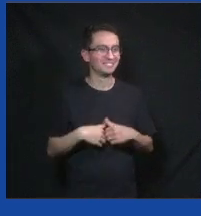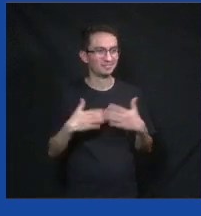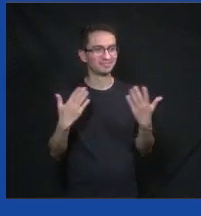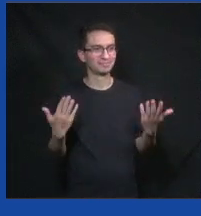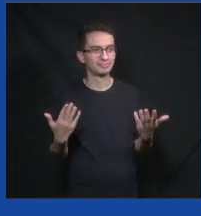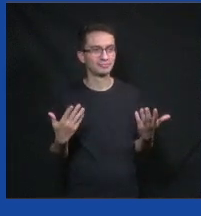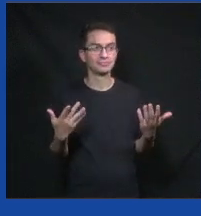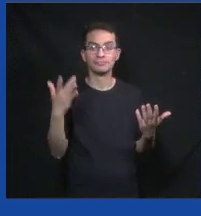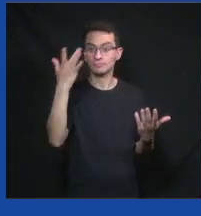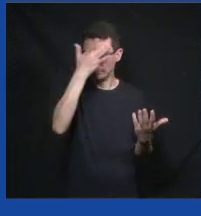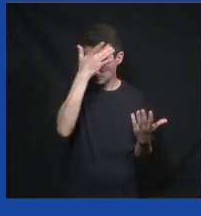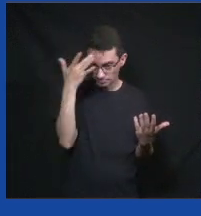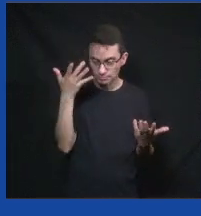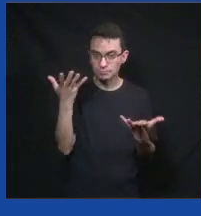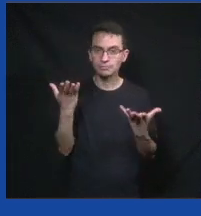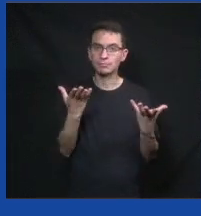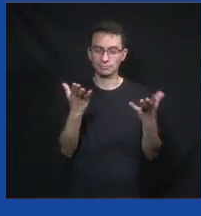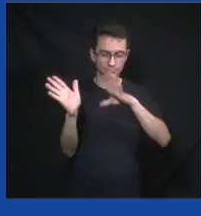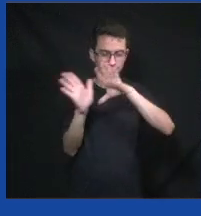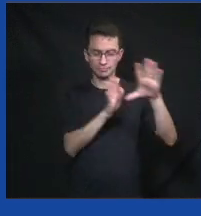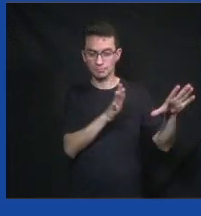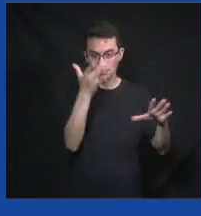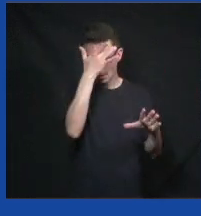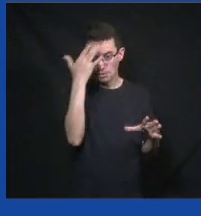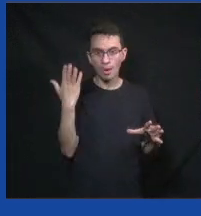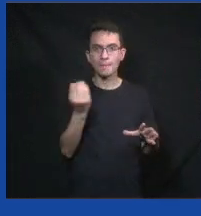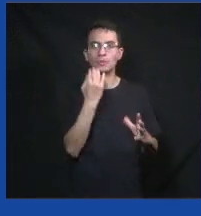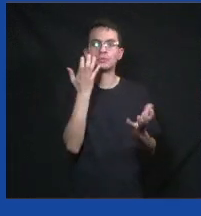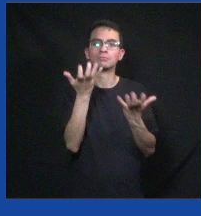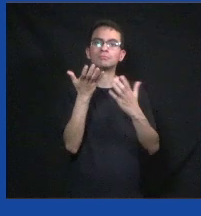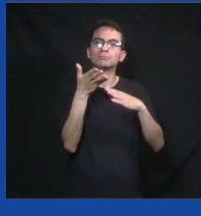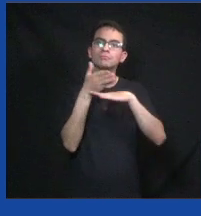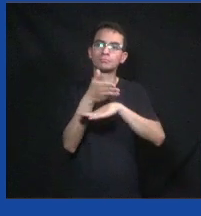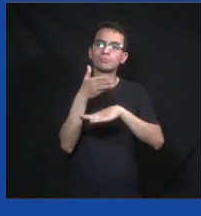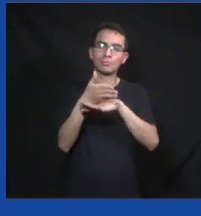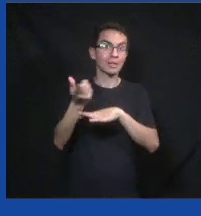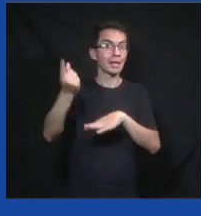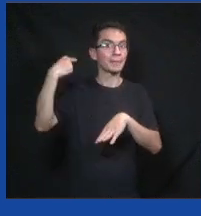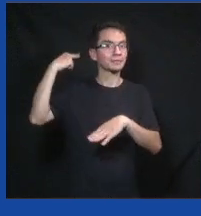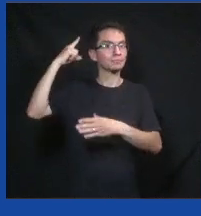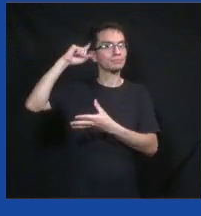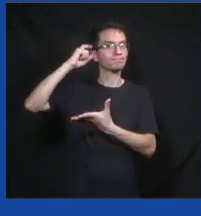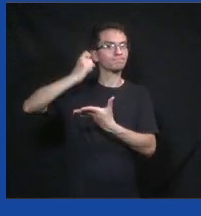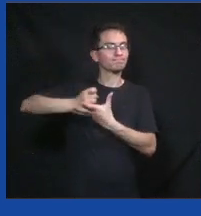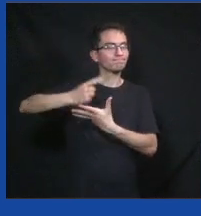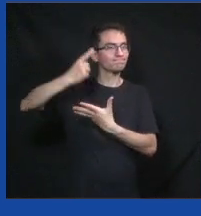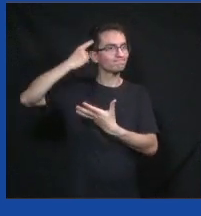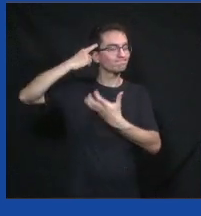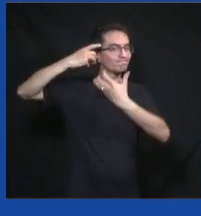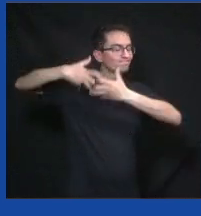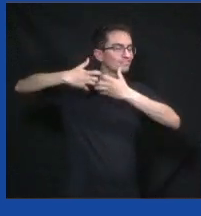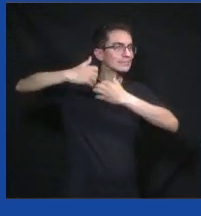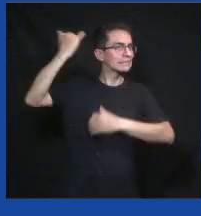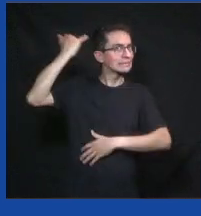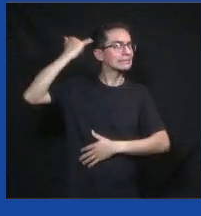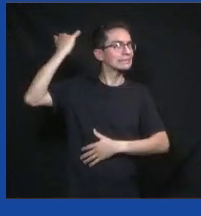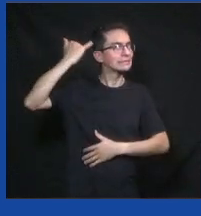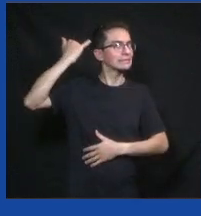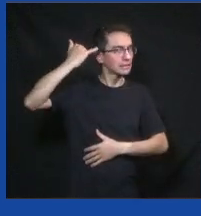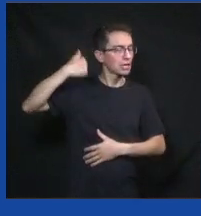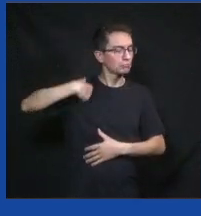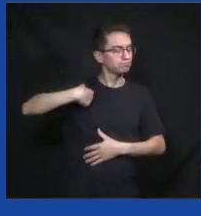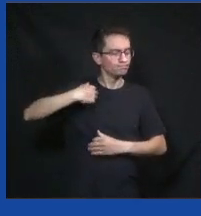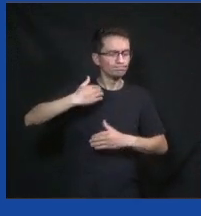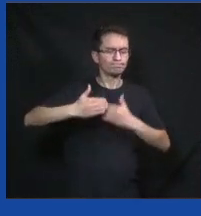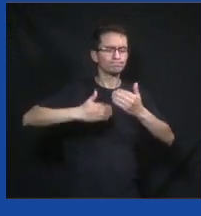queriam muito participar das tomadas de decisão daquele candidato na época, que ele ficou muito na minha cabeça, muito na minha cabeça, e eu sempre fui evoluindo esse tipo